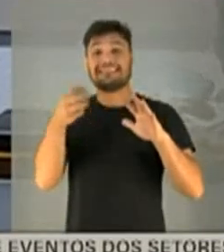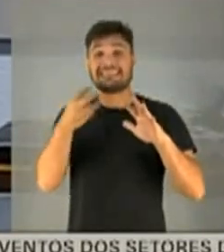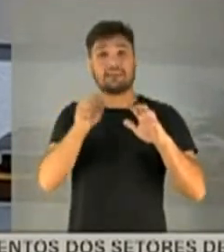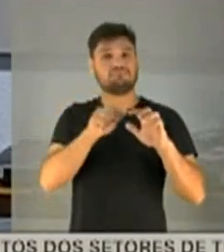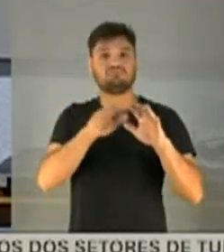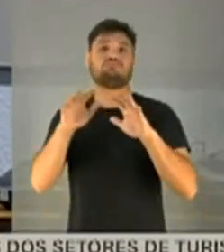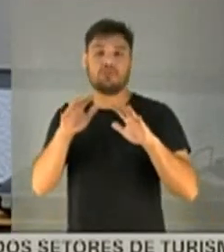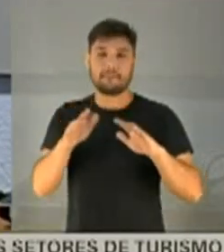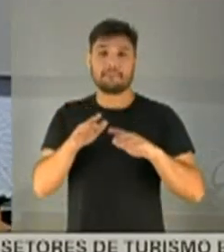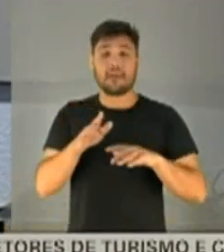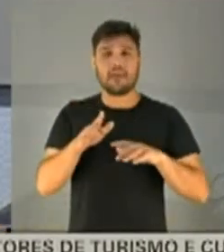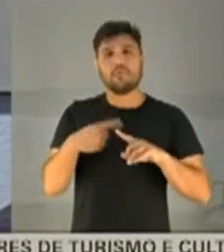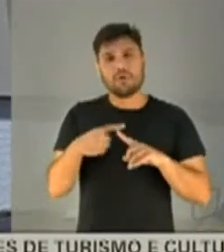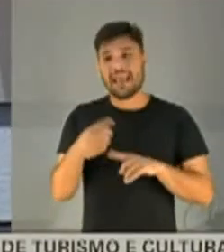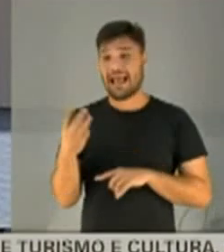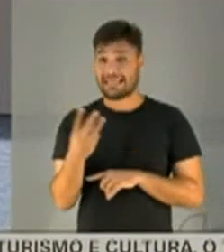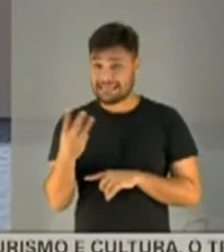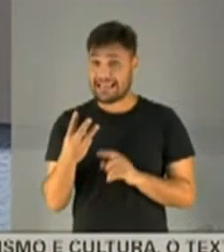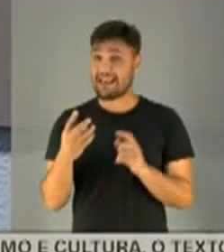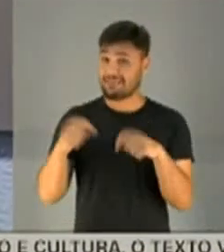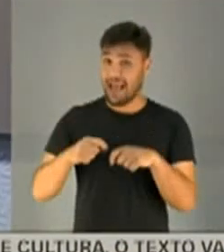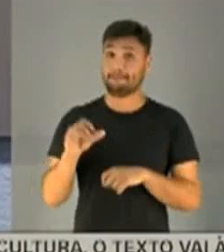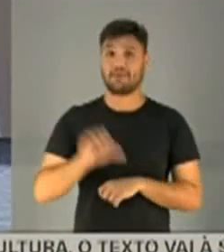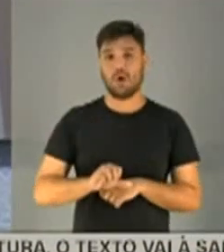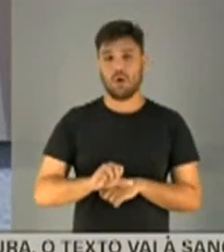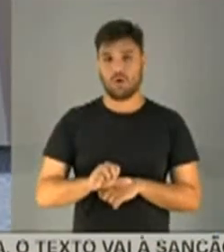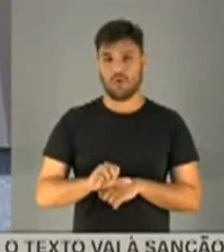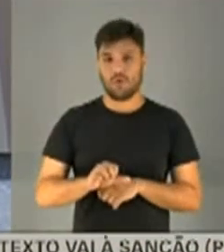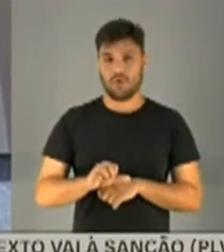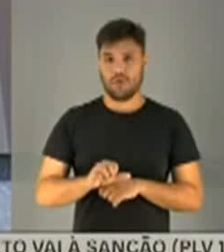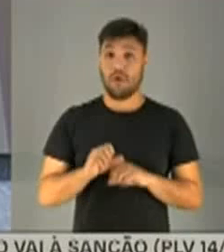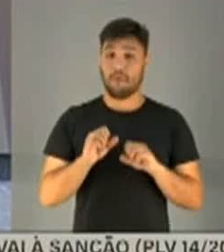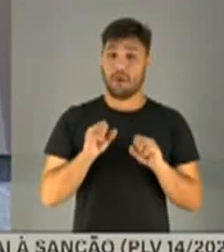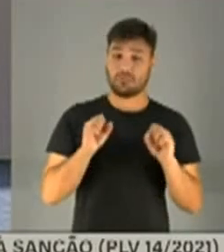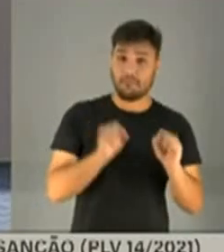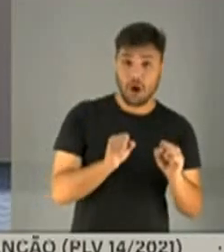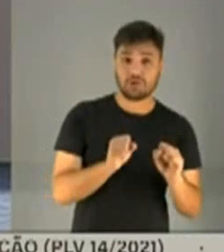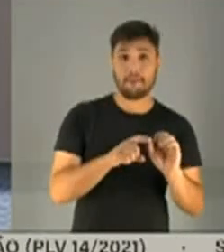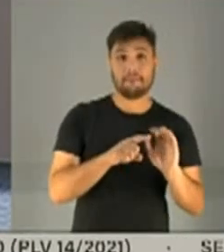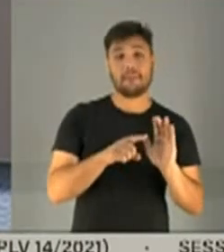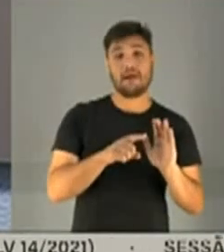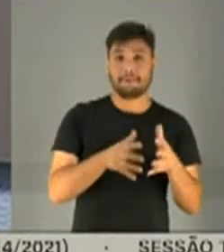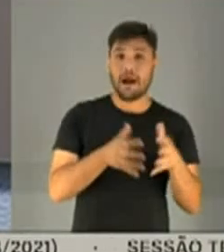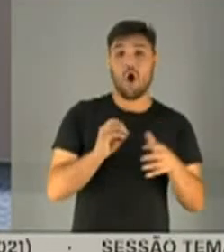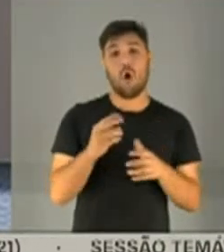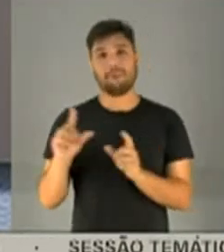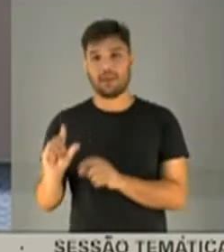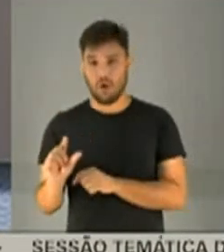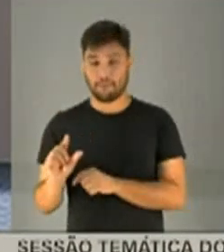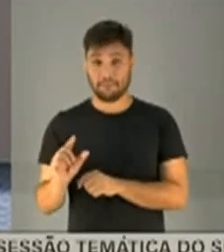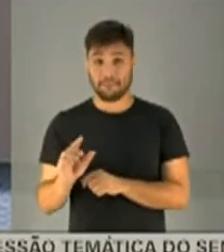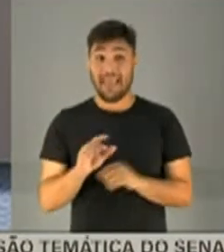duas razões pelas quais a terceira pode ser pior e uma razão que ela pode ser menos ruim. As duas razões que ela pode ser